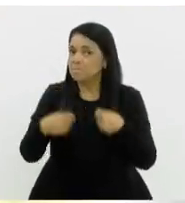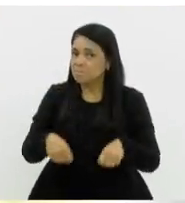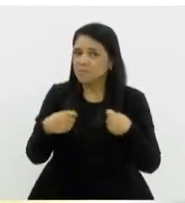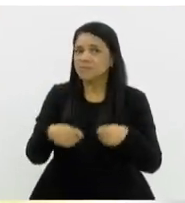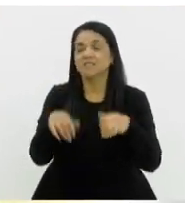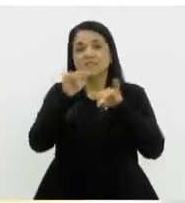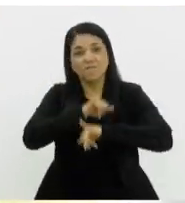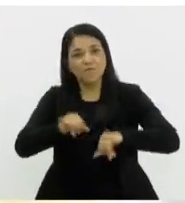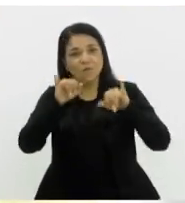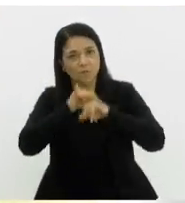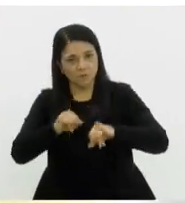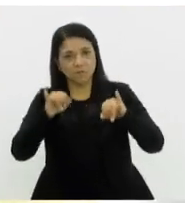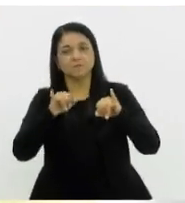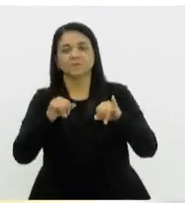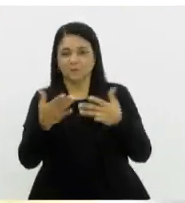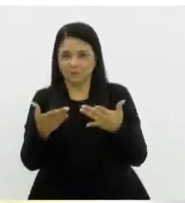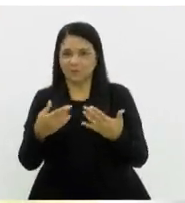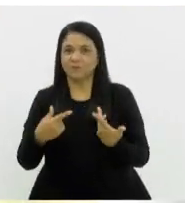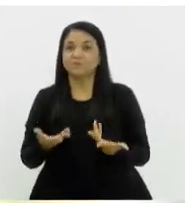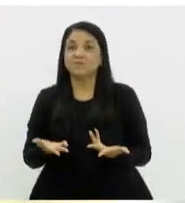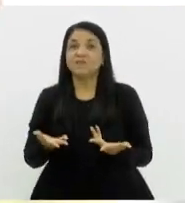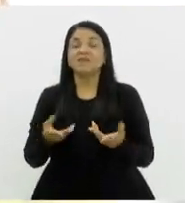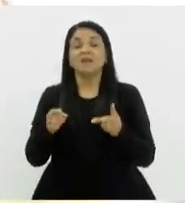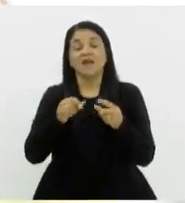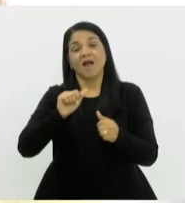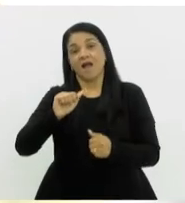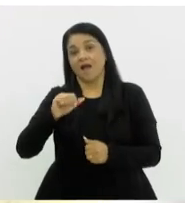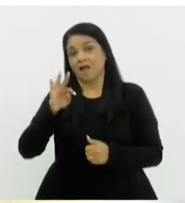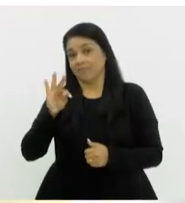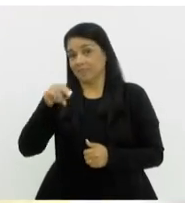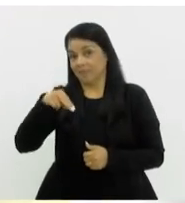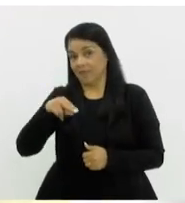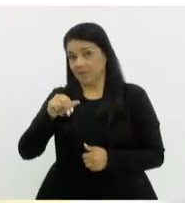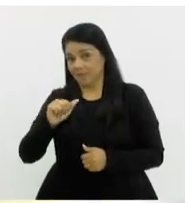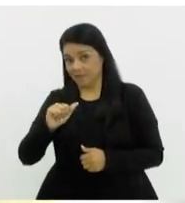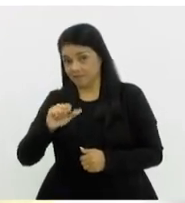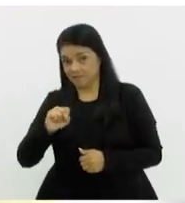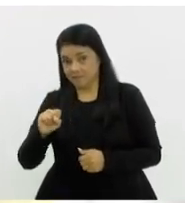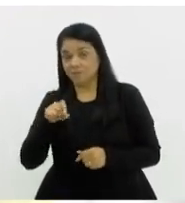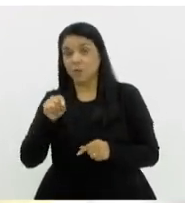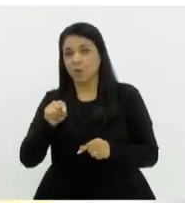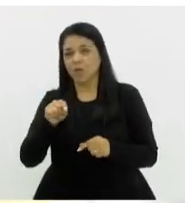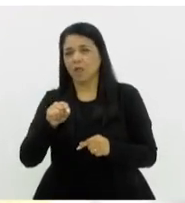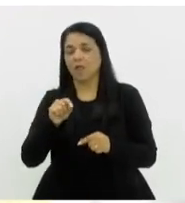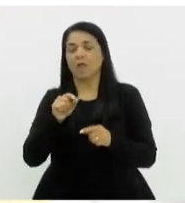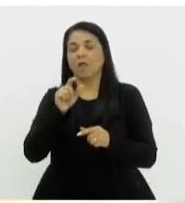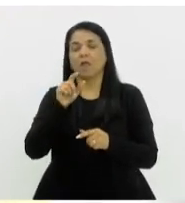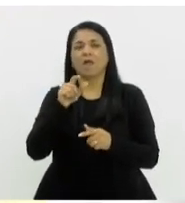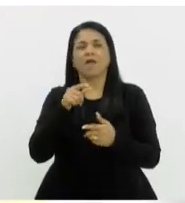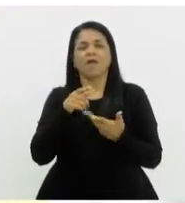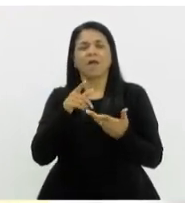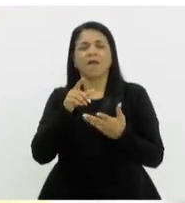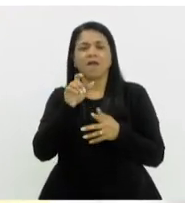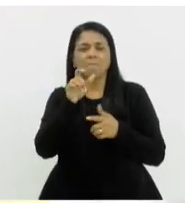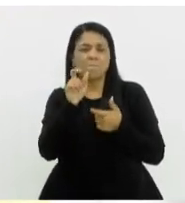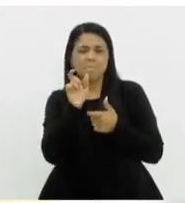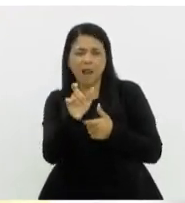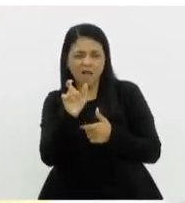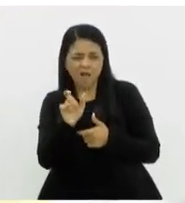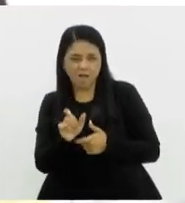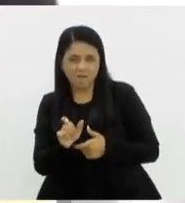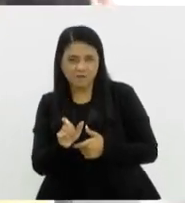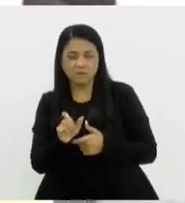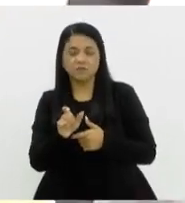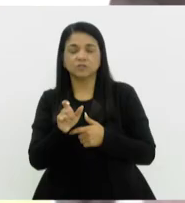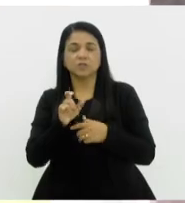muita informação nesse sentido. E a Atenas, que é um caça-palavras, basicamente, dentro das